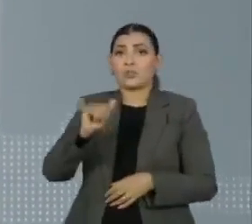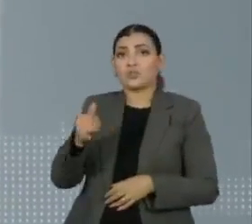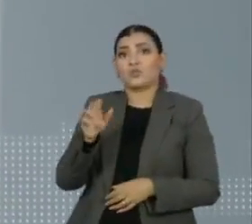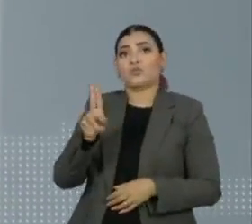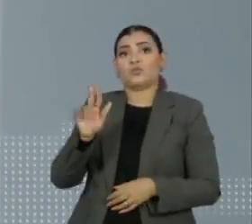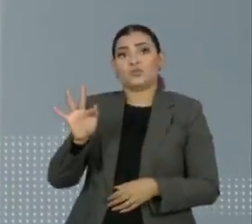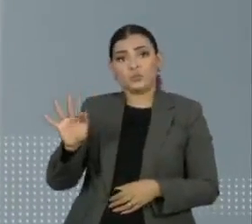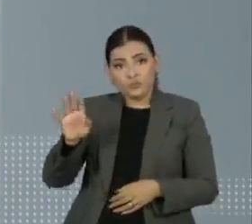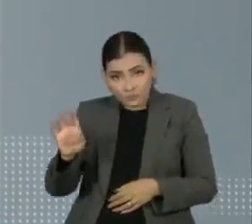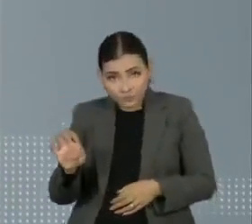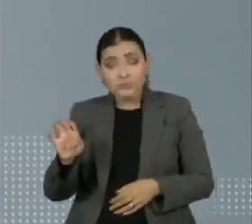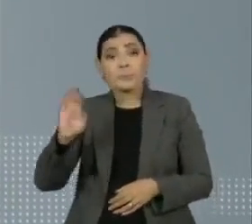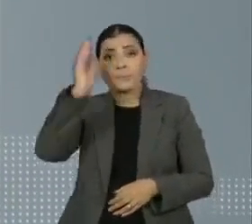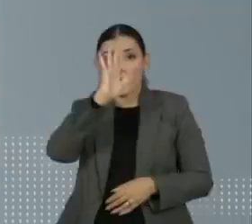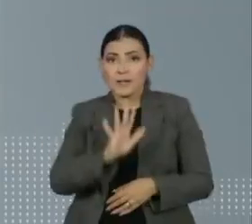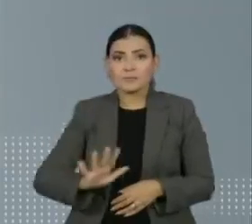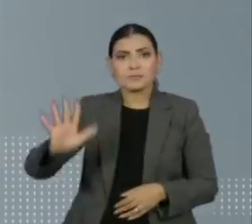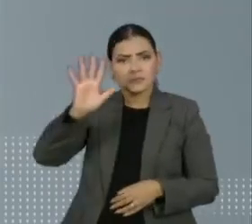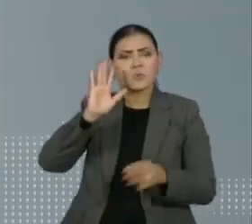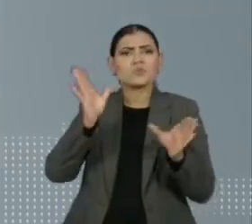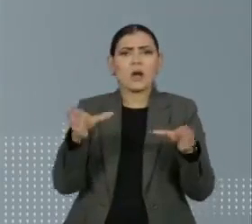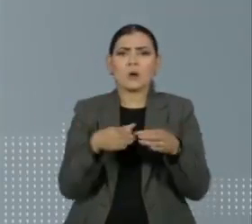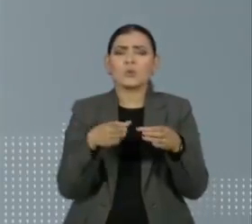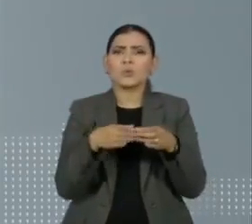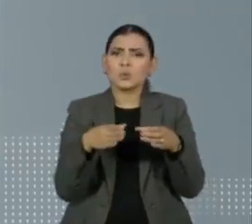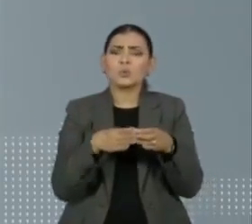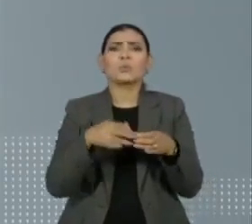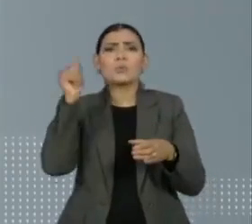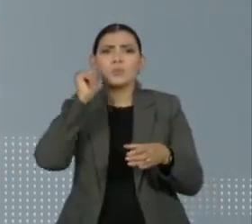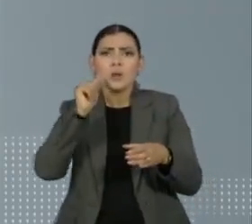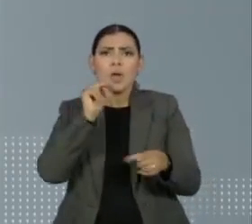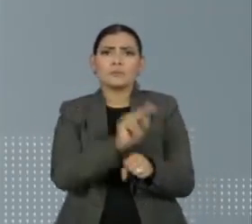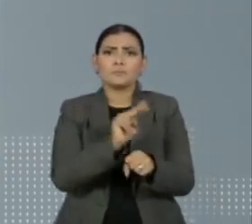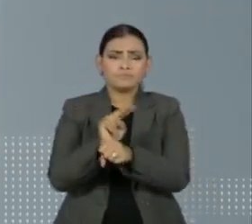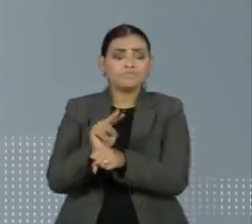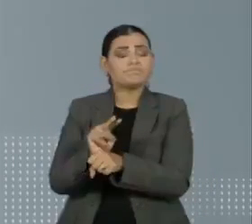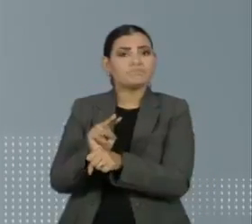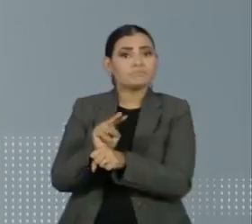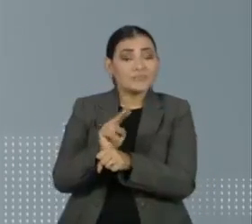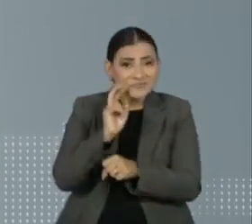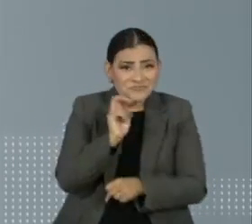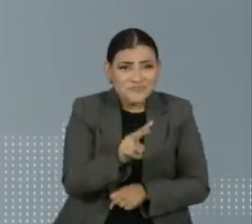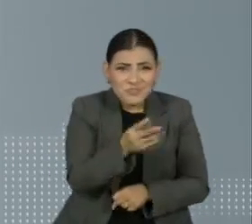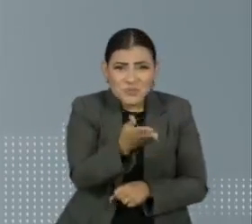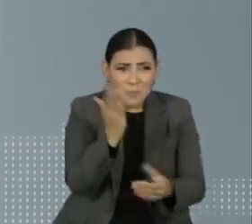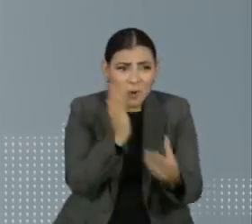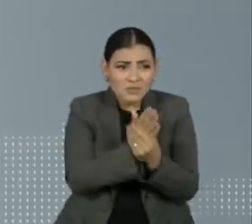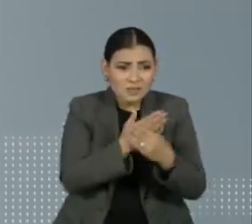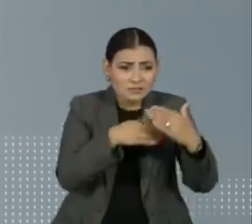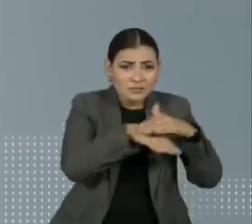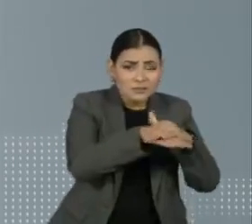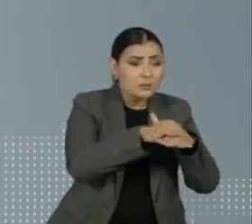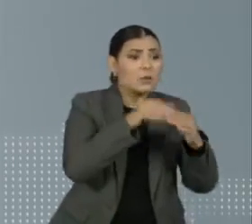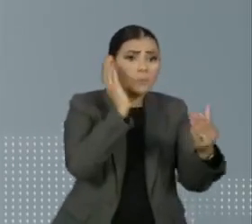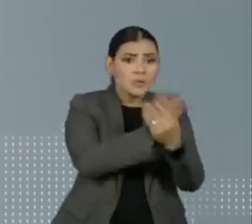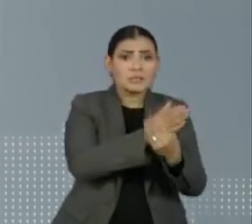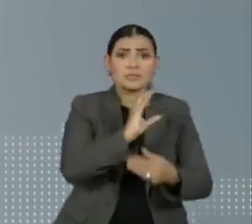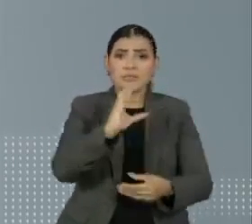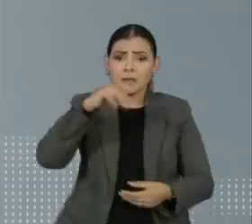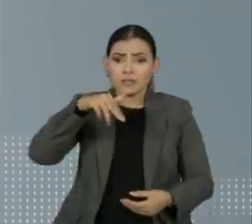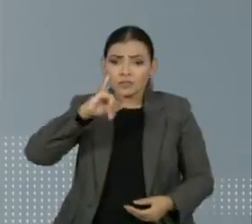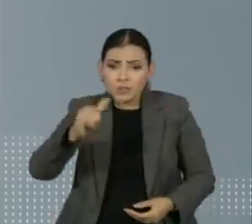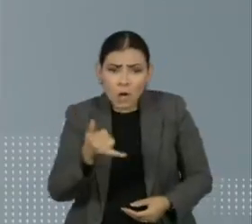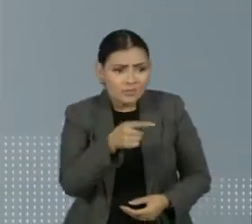dos Juízes Federais do Brasil, por sua comissão Ajufe Mulheres, considerando a abertura do processo pelo CNJ,